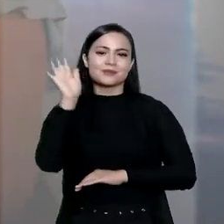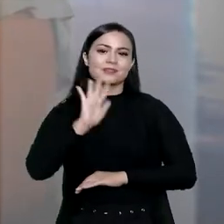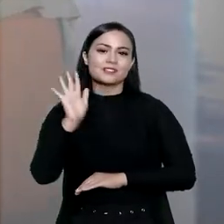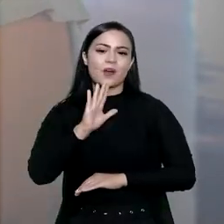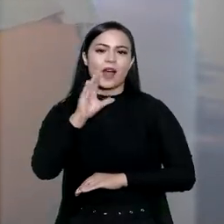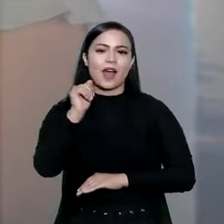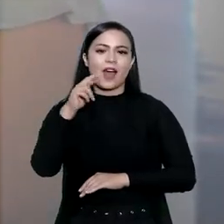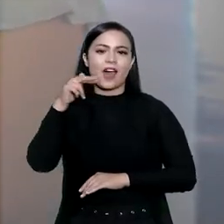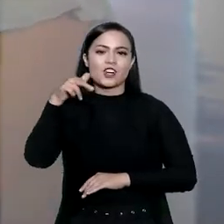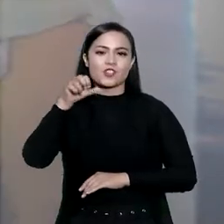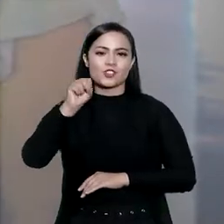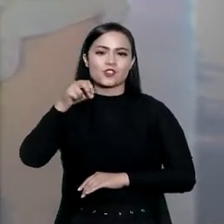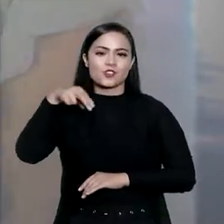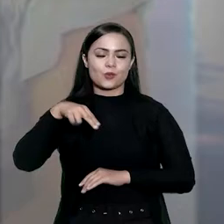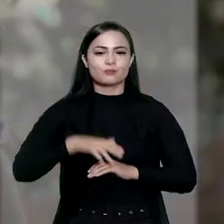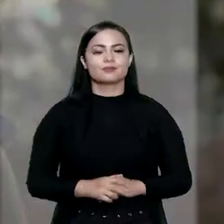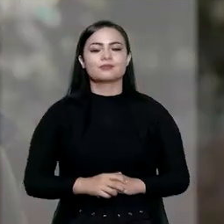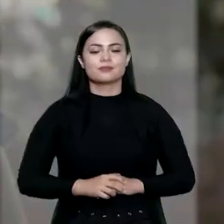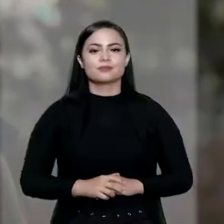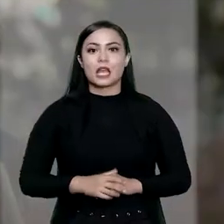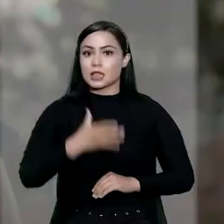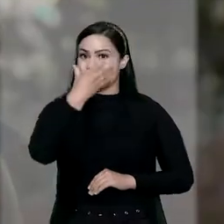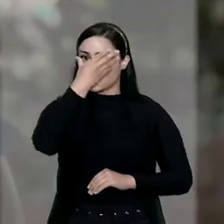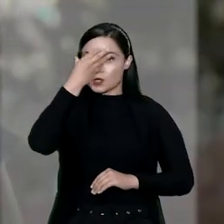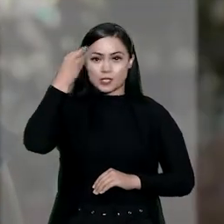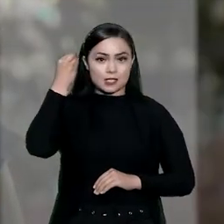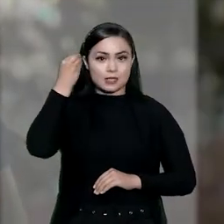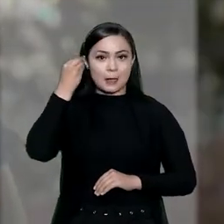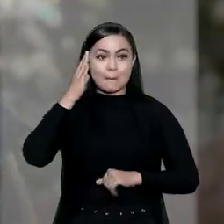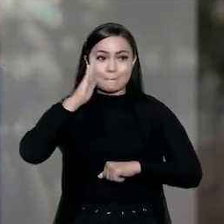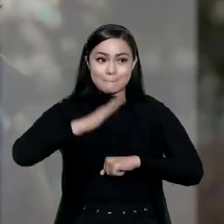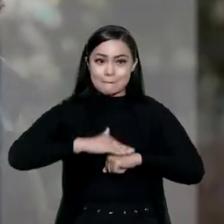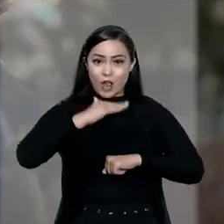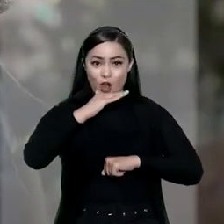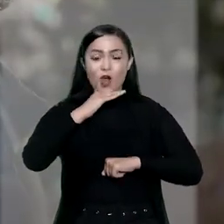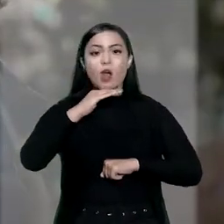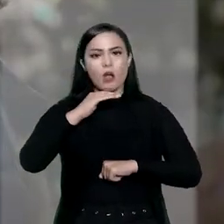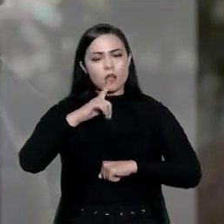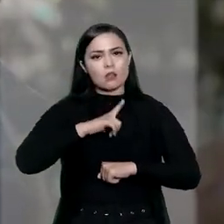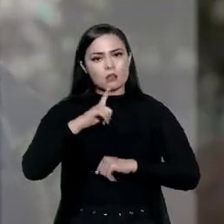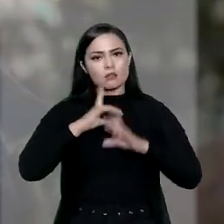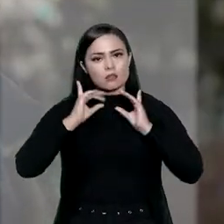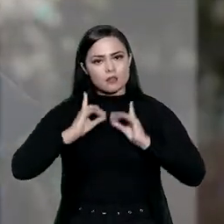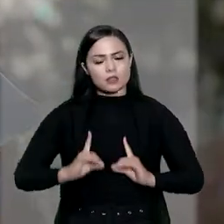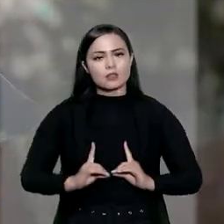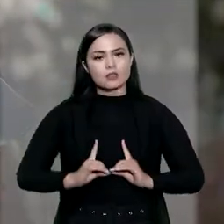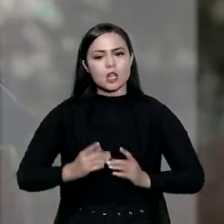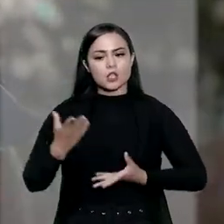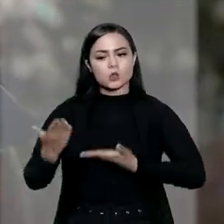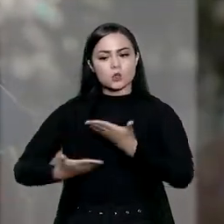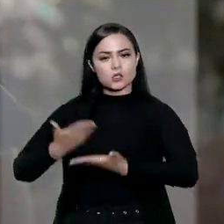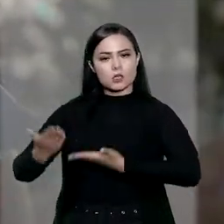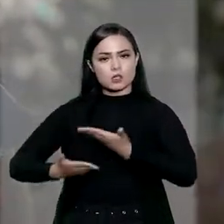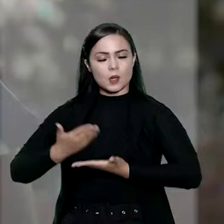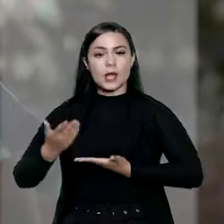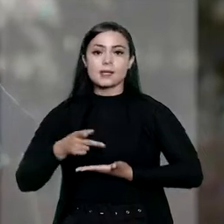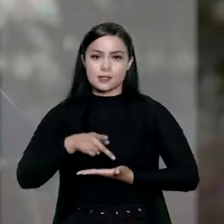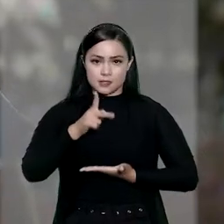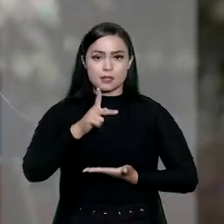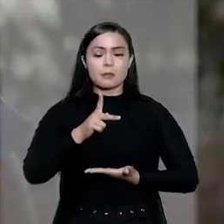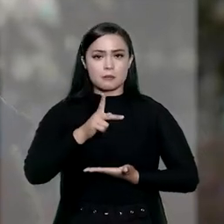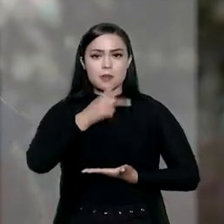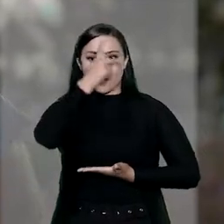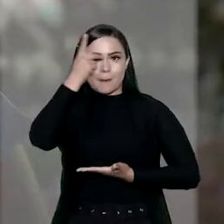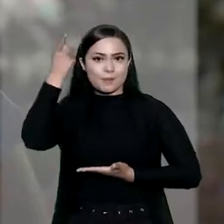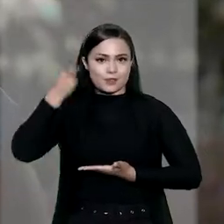pessoal! Tchau, Carson! E não se esqueça, por maior que seja a deficiência, a sua interação é